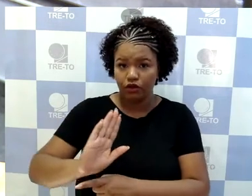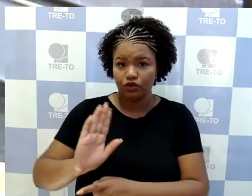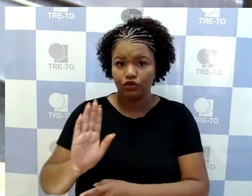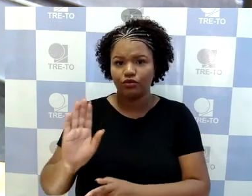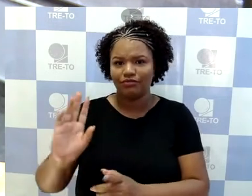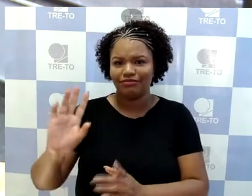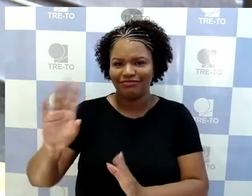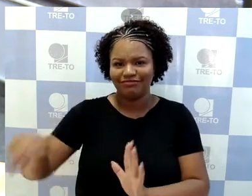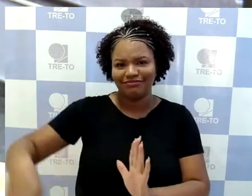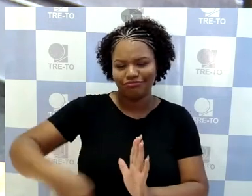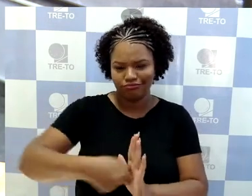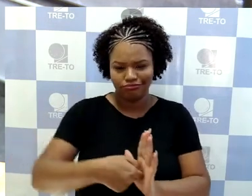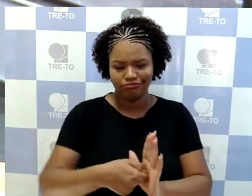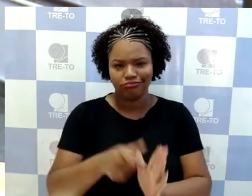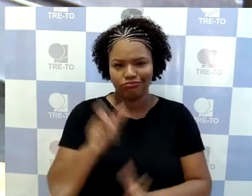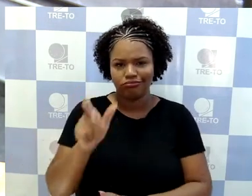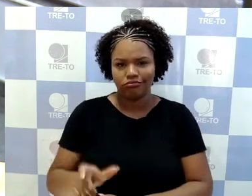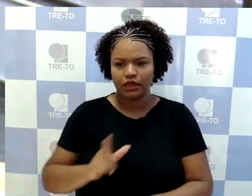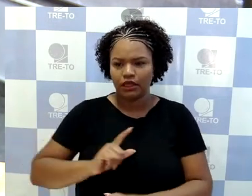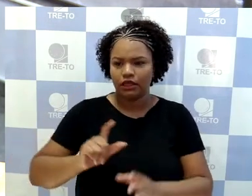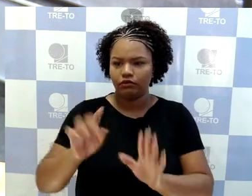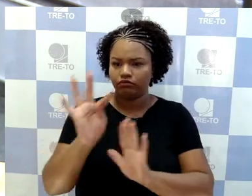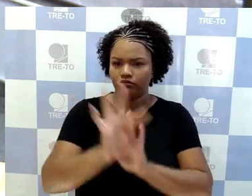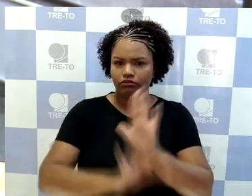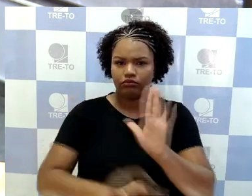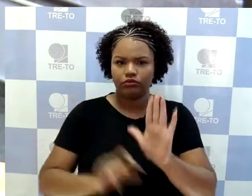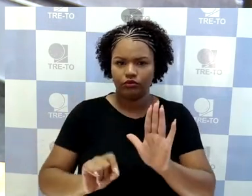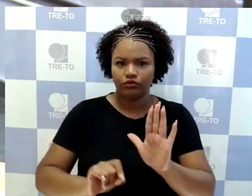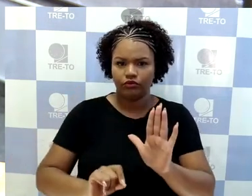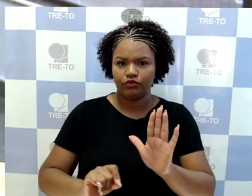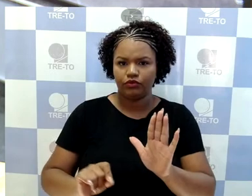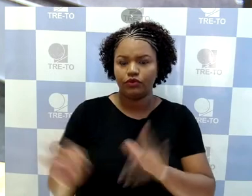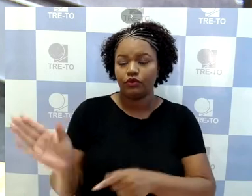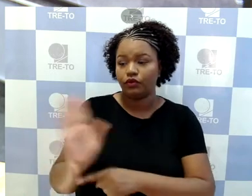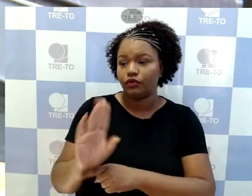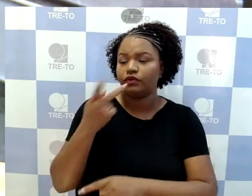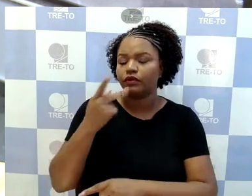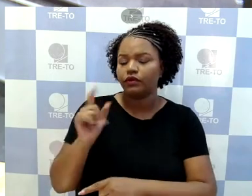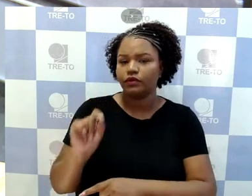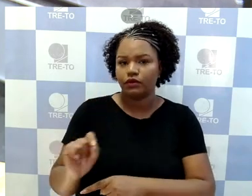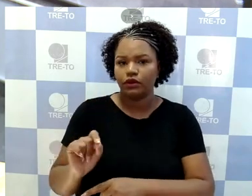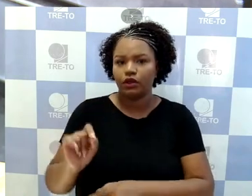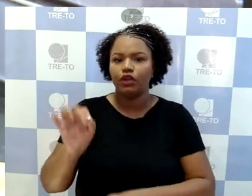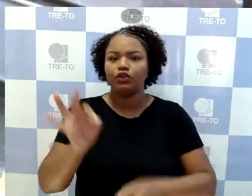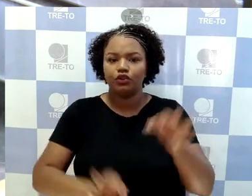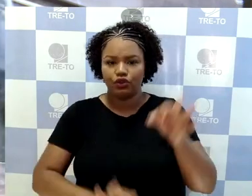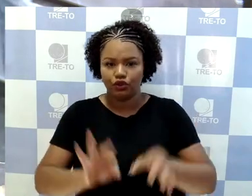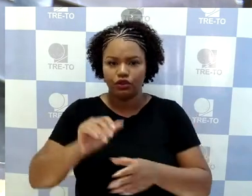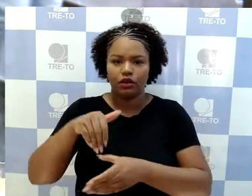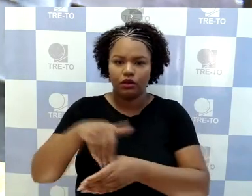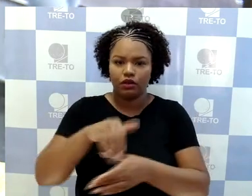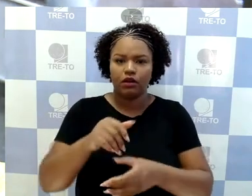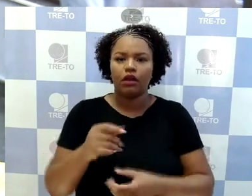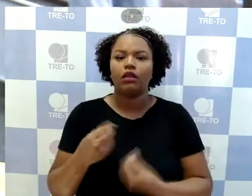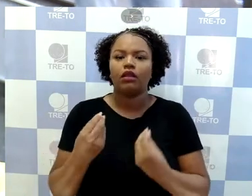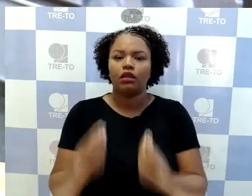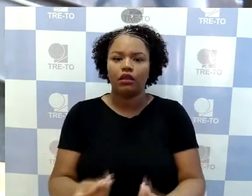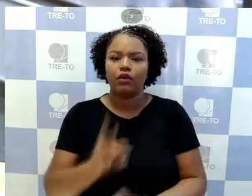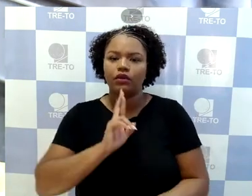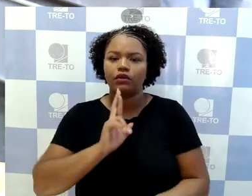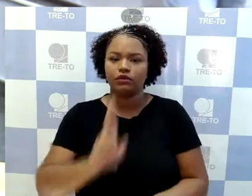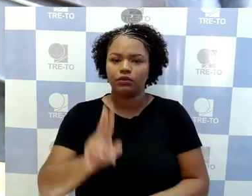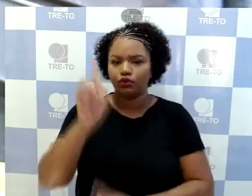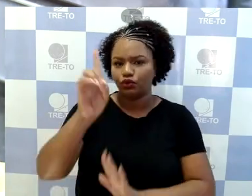texto. O vídeo diz que a Justiça Eleitoral concedeu o direito de resposta pelo recorrente ter, e, abro